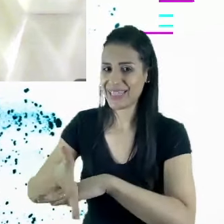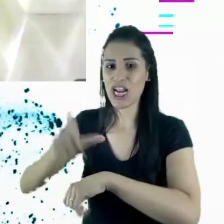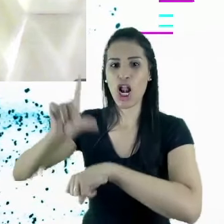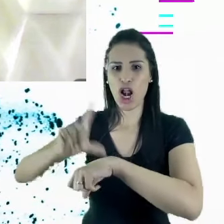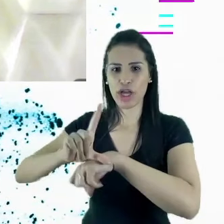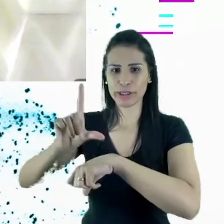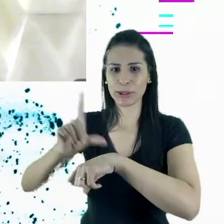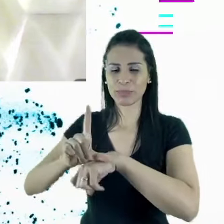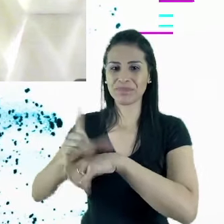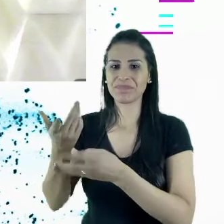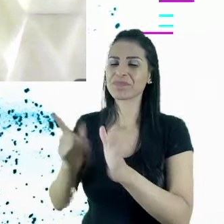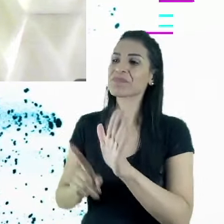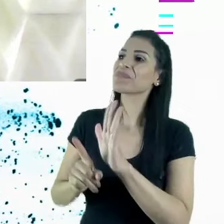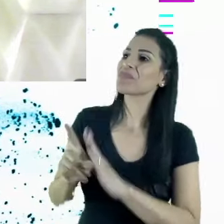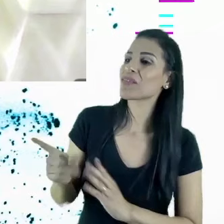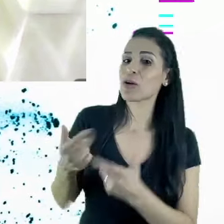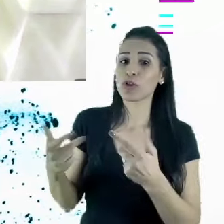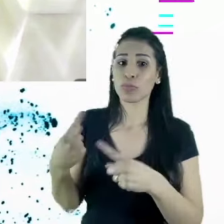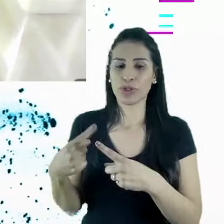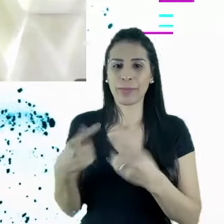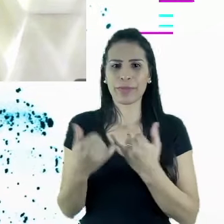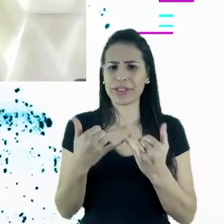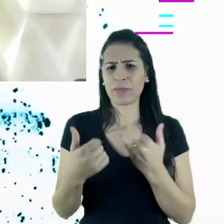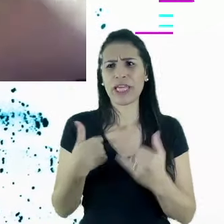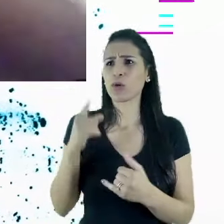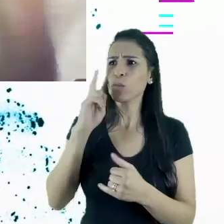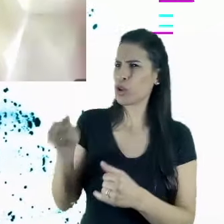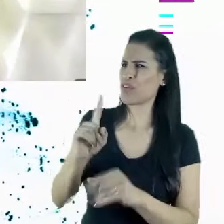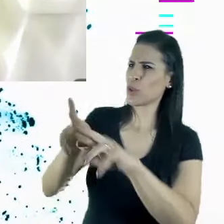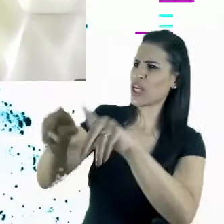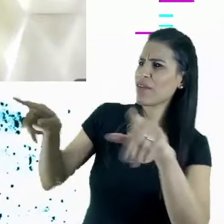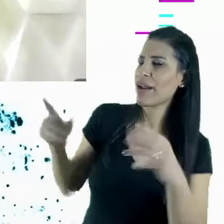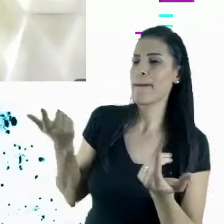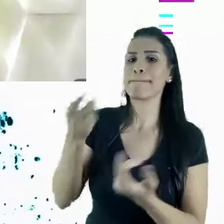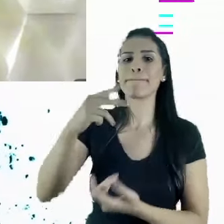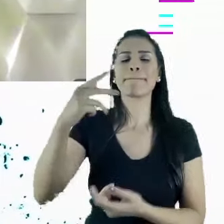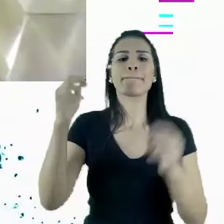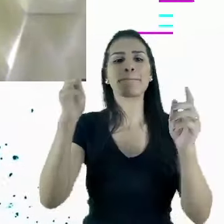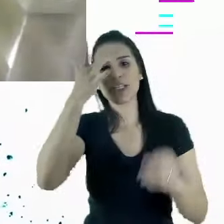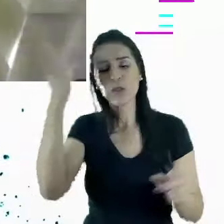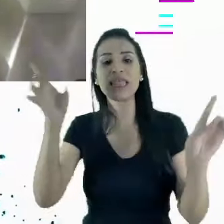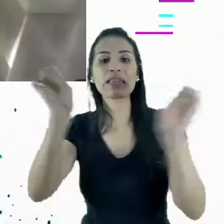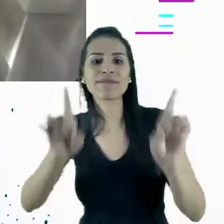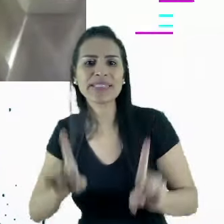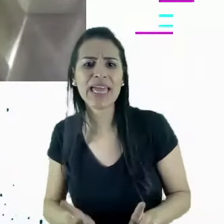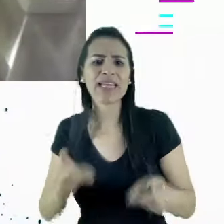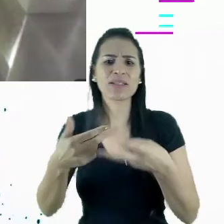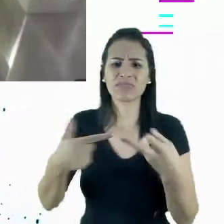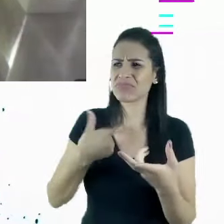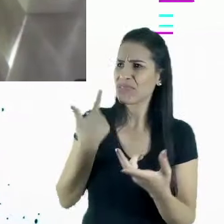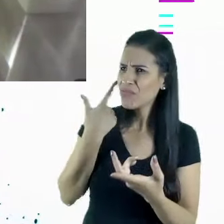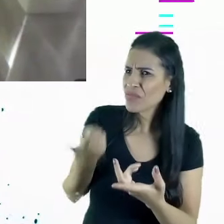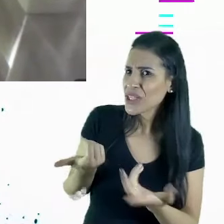liderança que eu não estou vendo pluralidade aqui, um PCD, um algo mais diverso e plural, ele não se sente bem. Então,